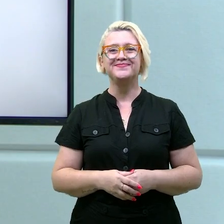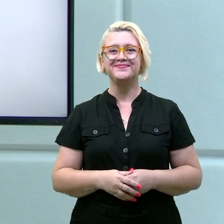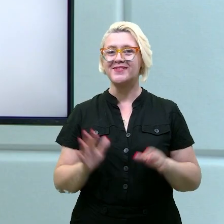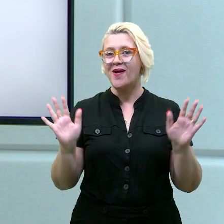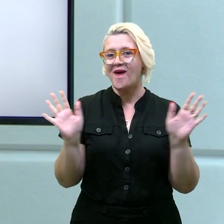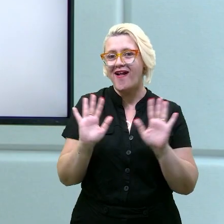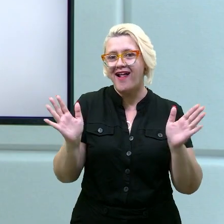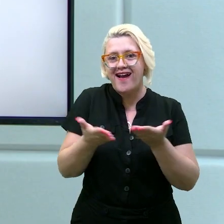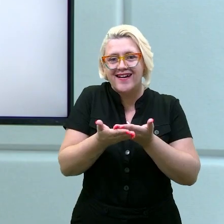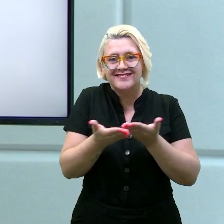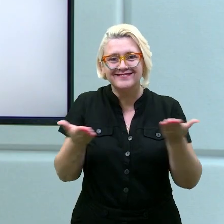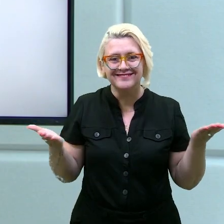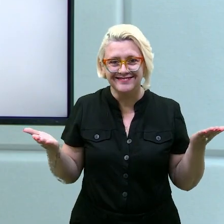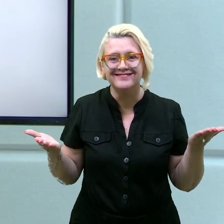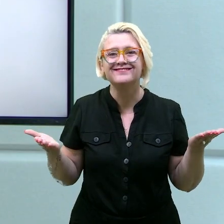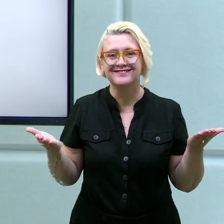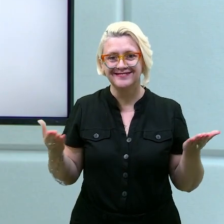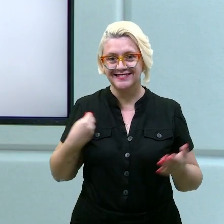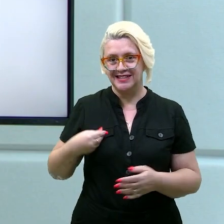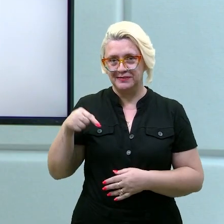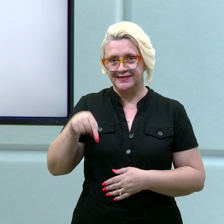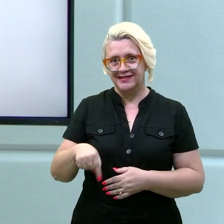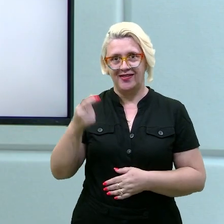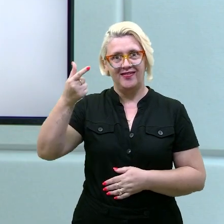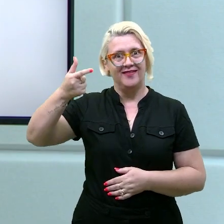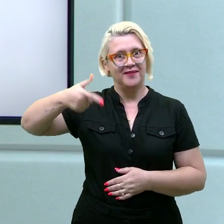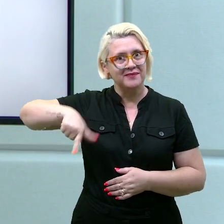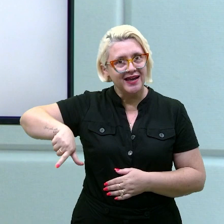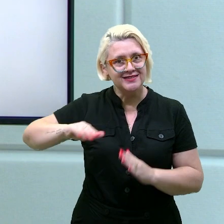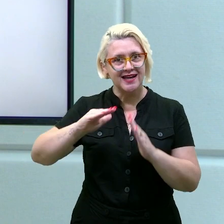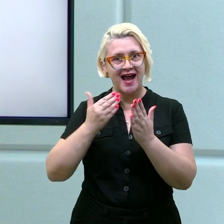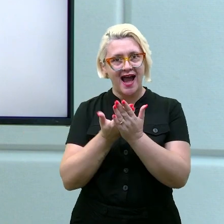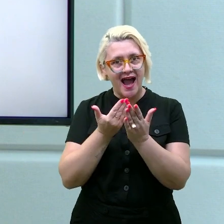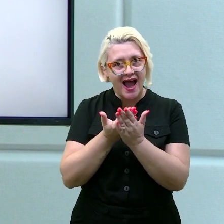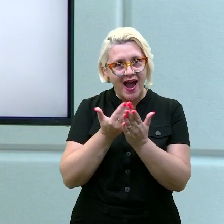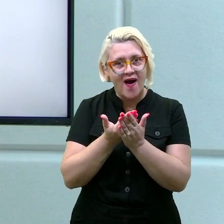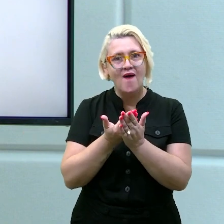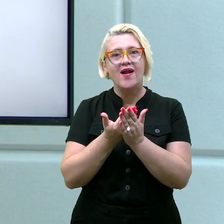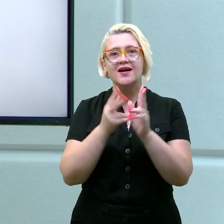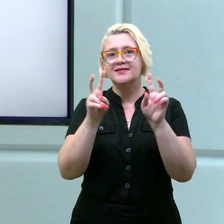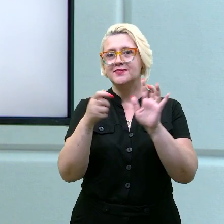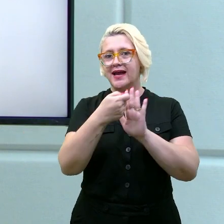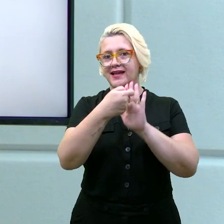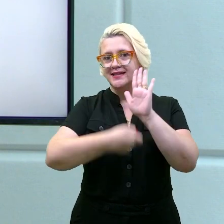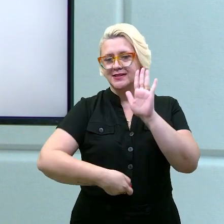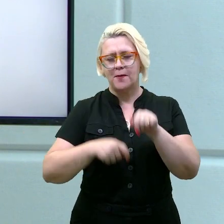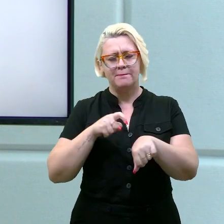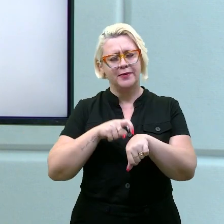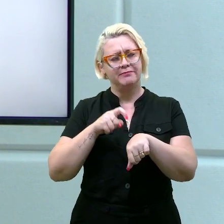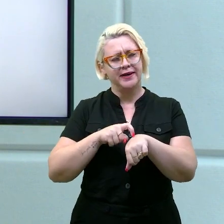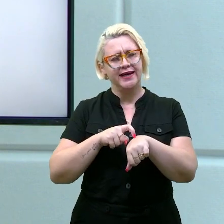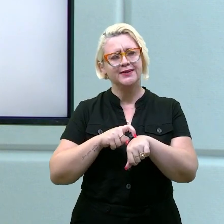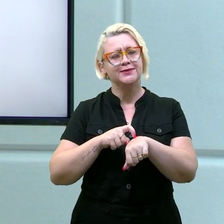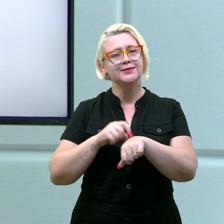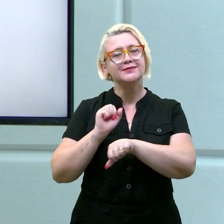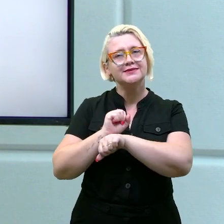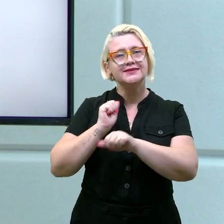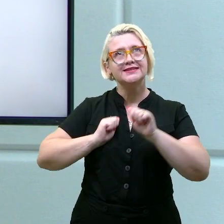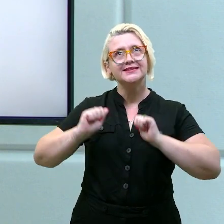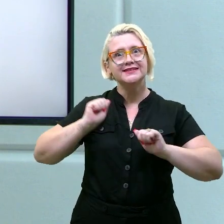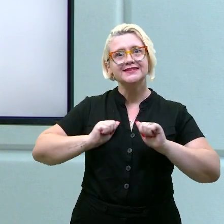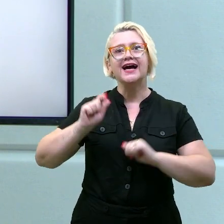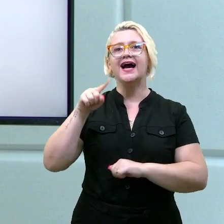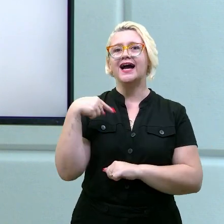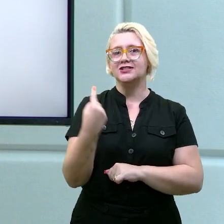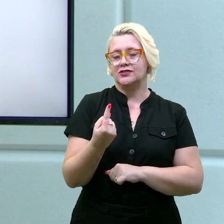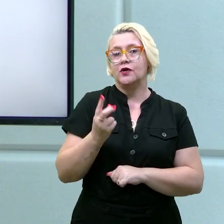Olá pessoal, estamos de volta com a nossa aula de redação, aquele momento esperado em que a gente